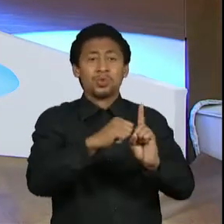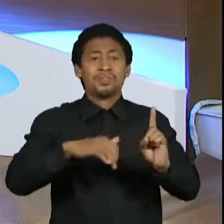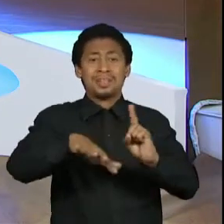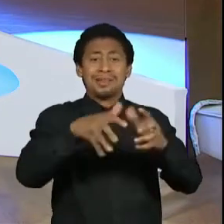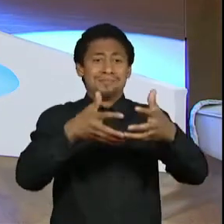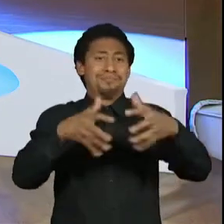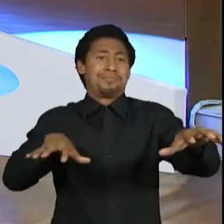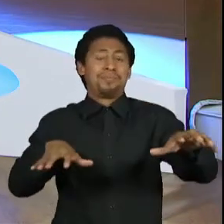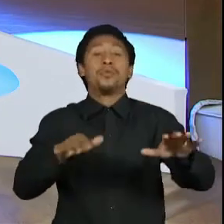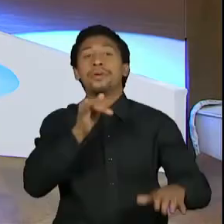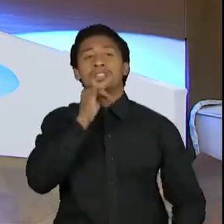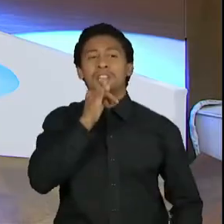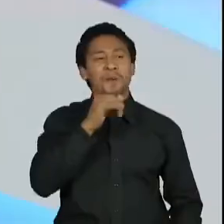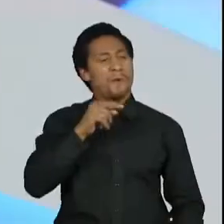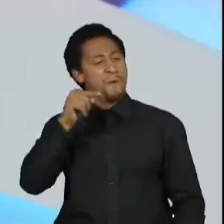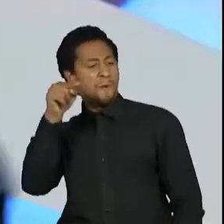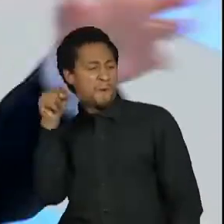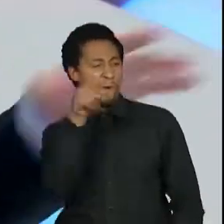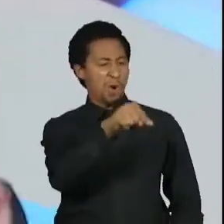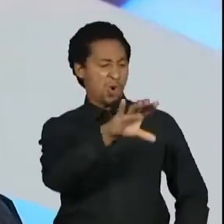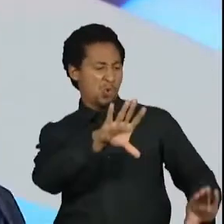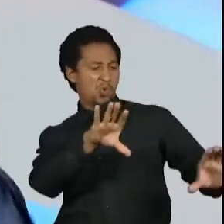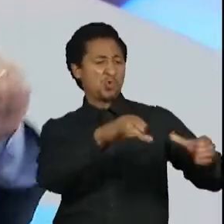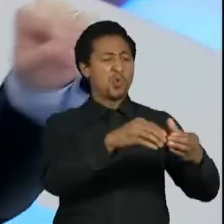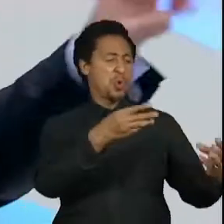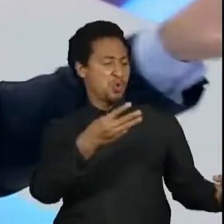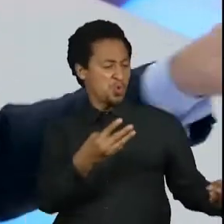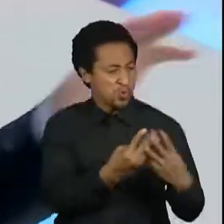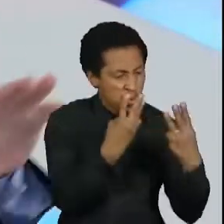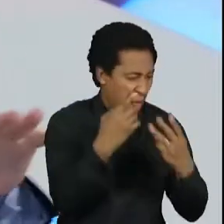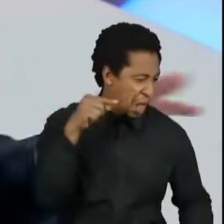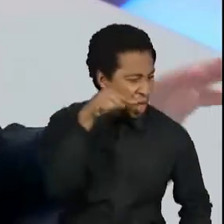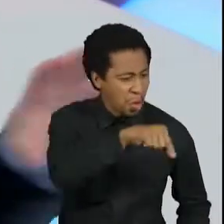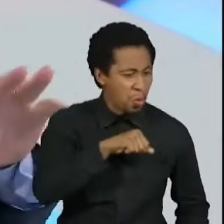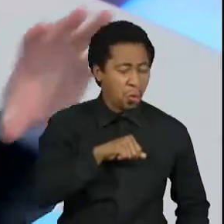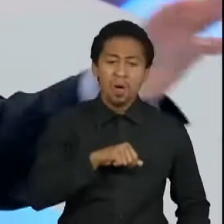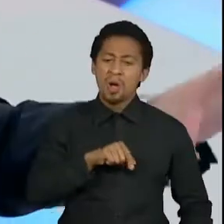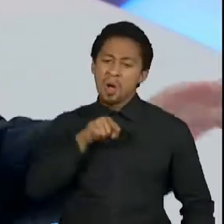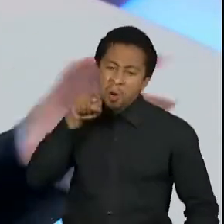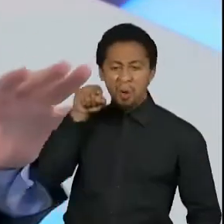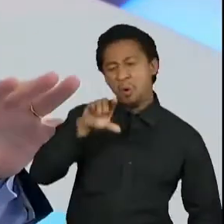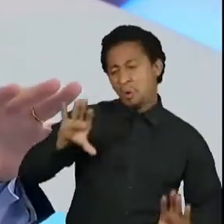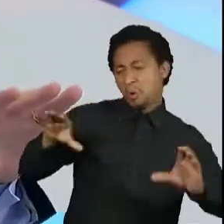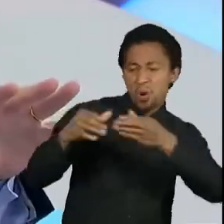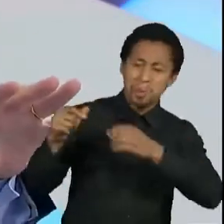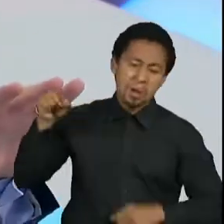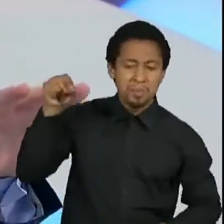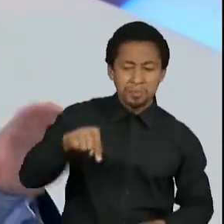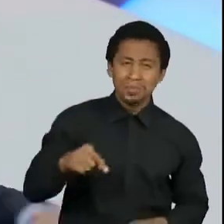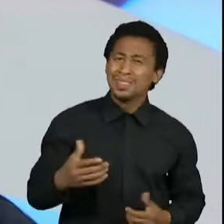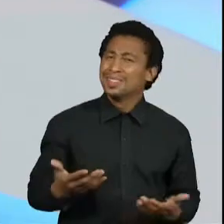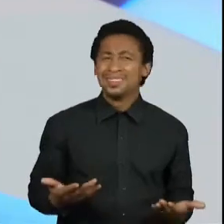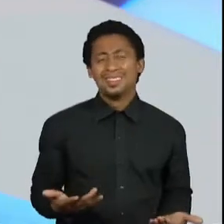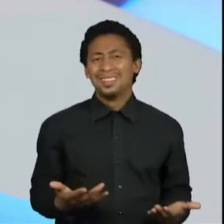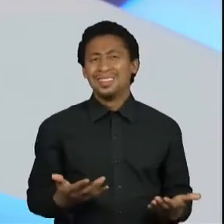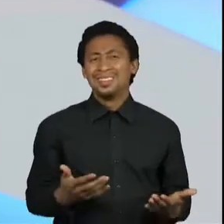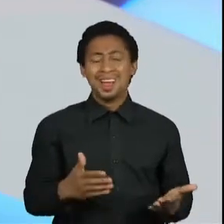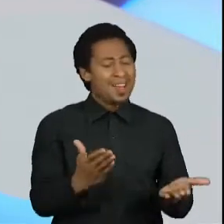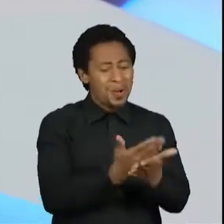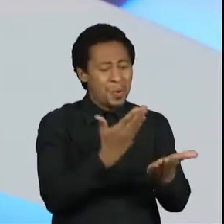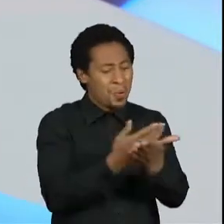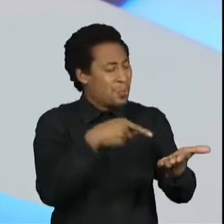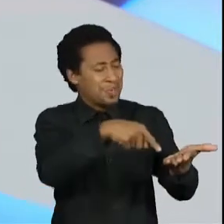judeus, tendo em conta os negros, tendo em conta, sabe, categorias... Essencialista, uma coisa sensualista. Totalmente